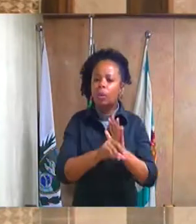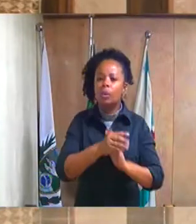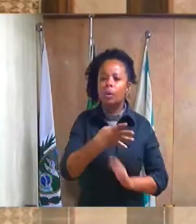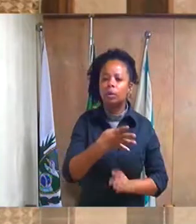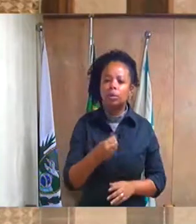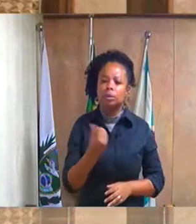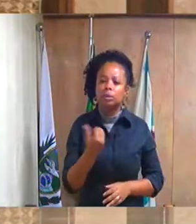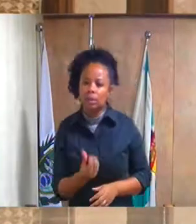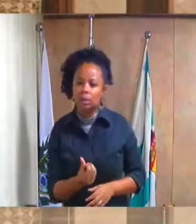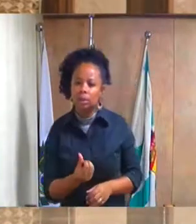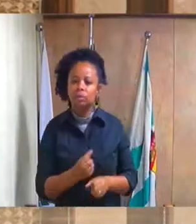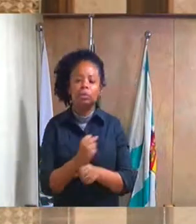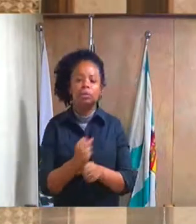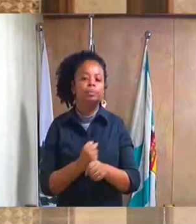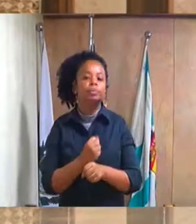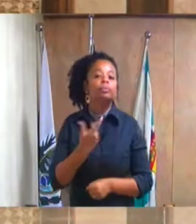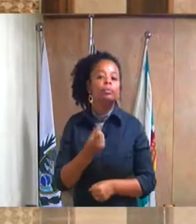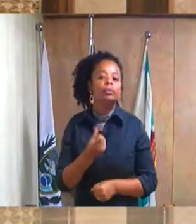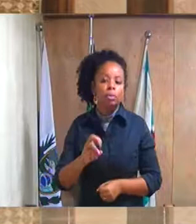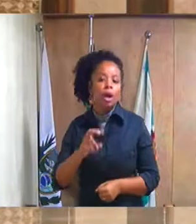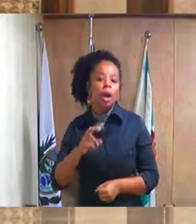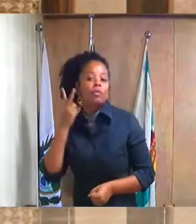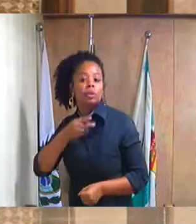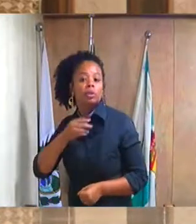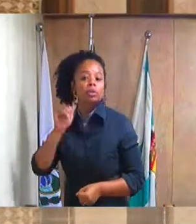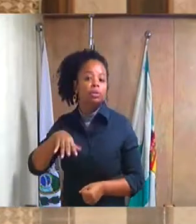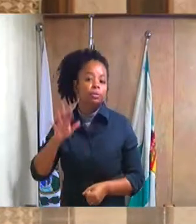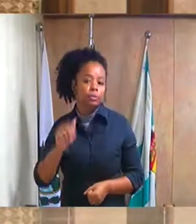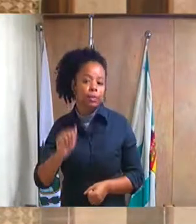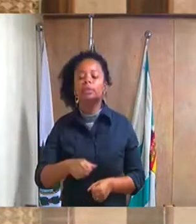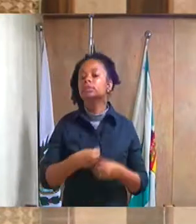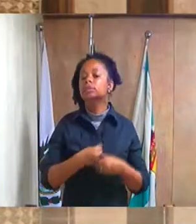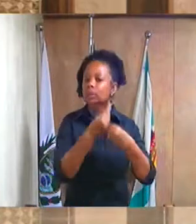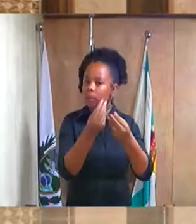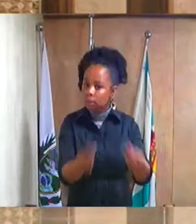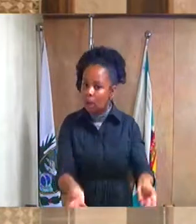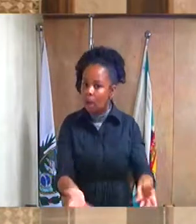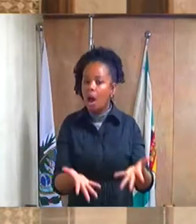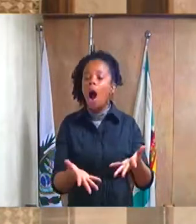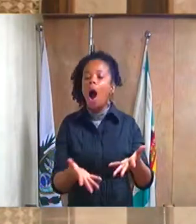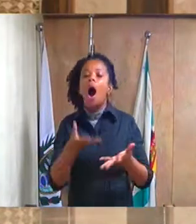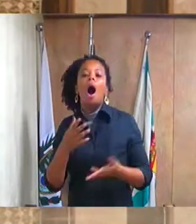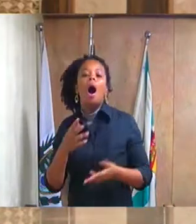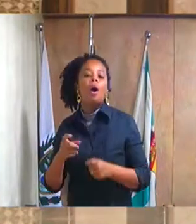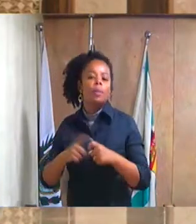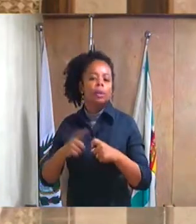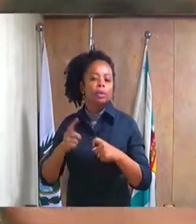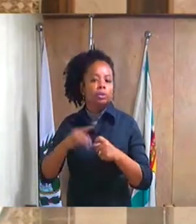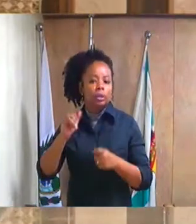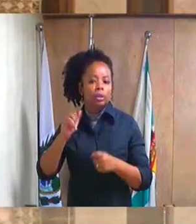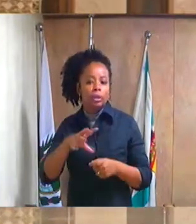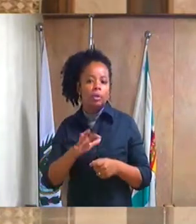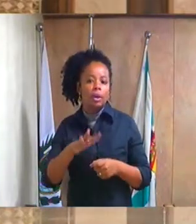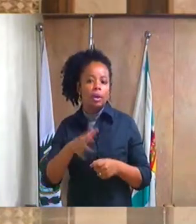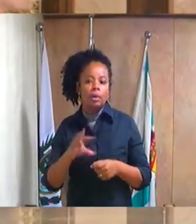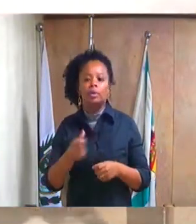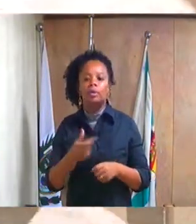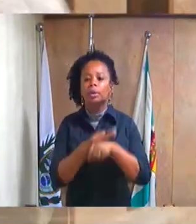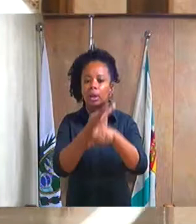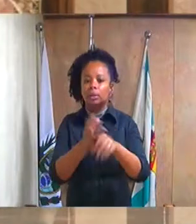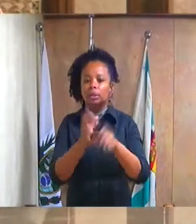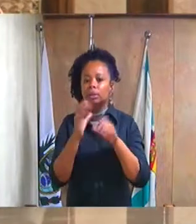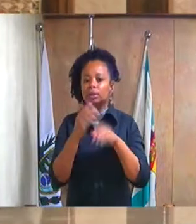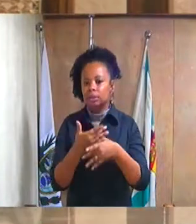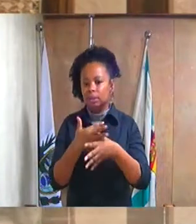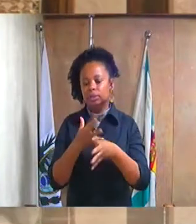exercício do vereador Nival Almeida, concedendo ao justiço do doutor Daniel Carvalho Poetas de Souza, a medalha Cidade Duque de Caxias.